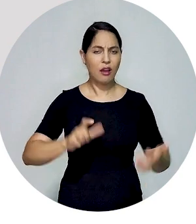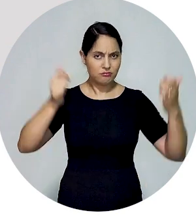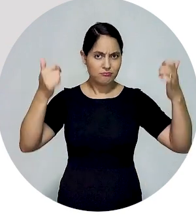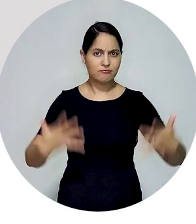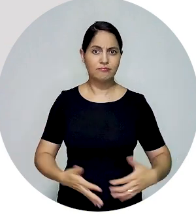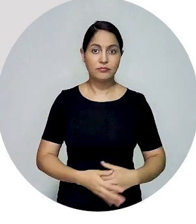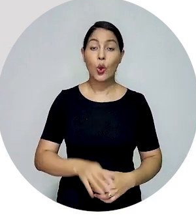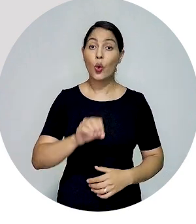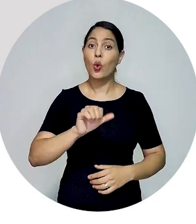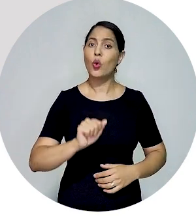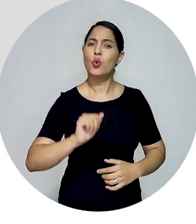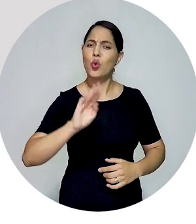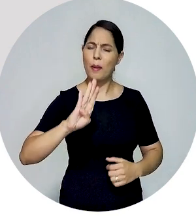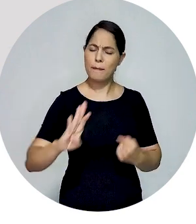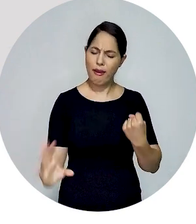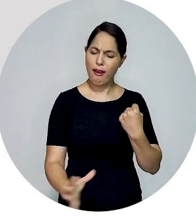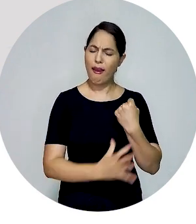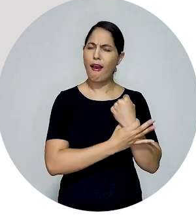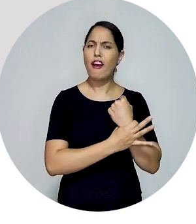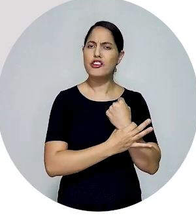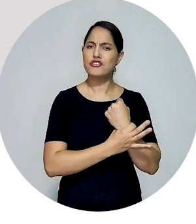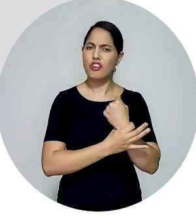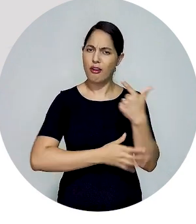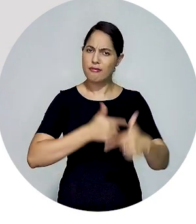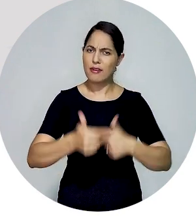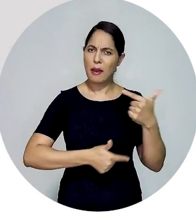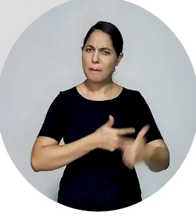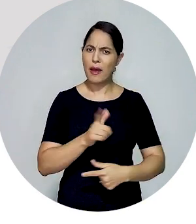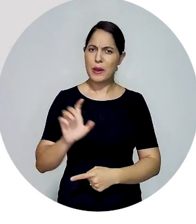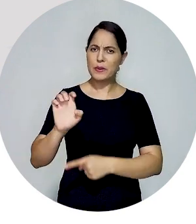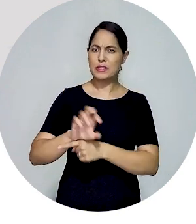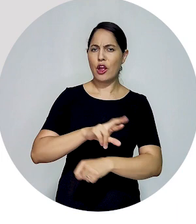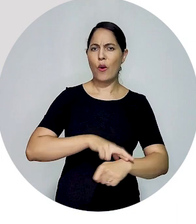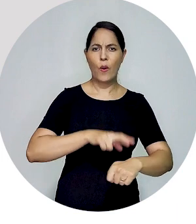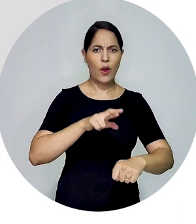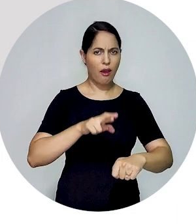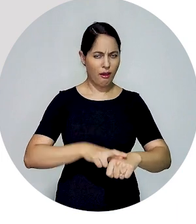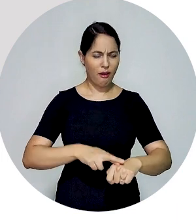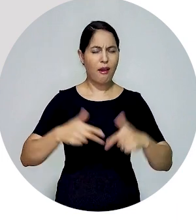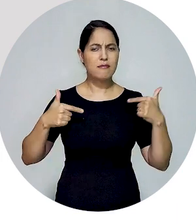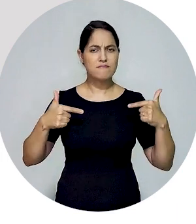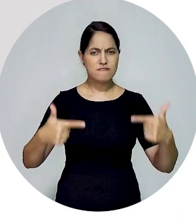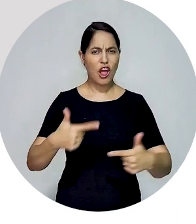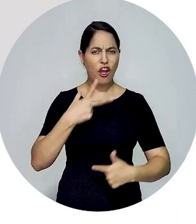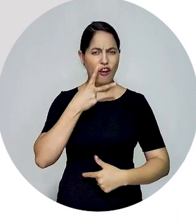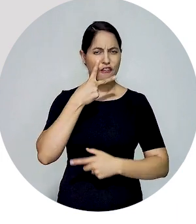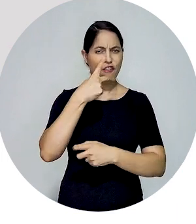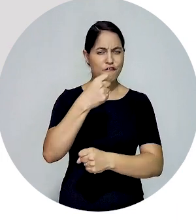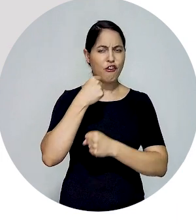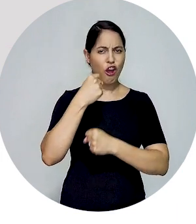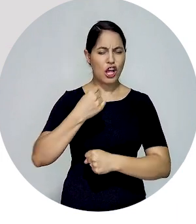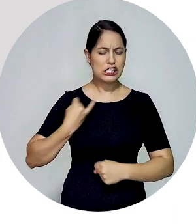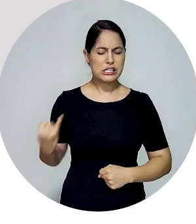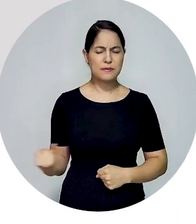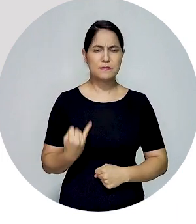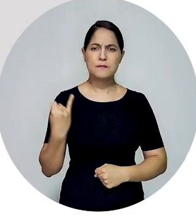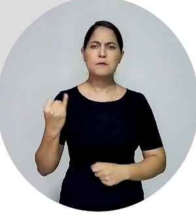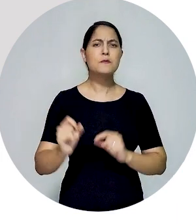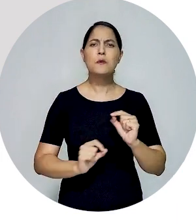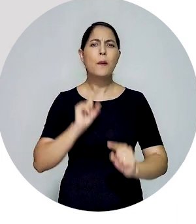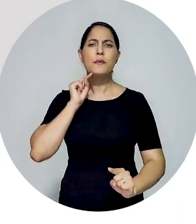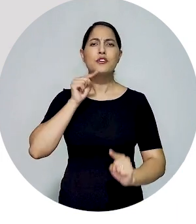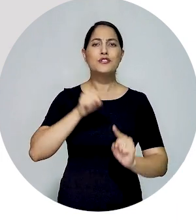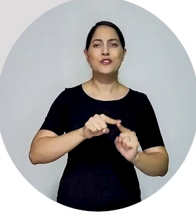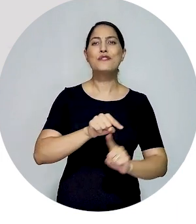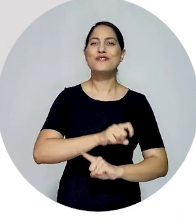43 anos, comemoramos a consolidação da OAB como garantia do fortalecimento da profissão no Estado, reafirmando nossa força